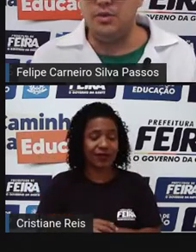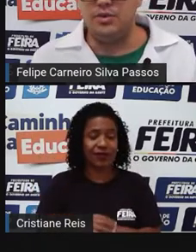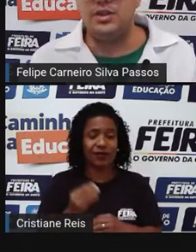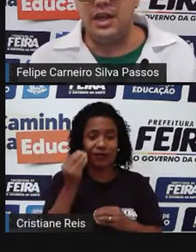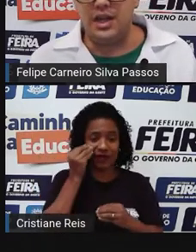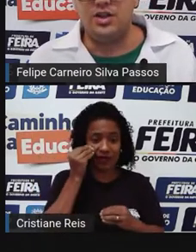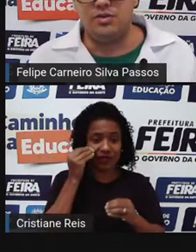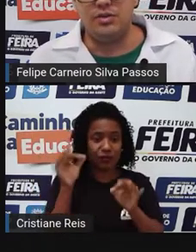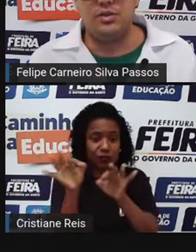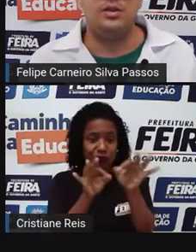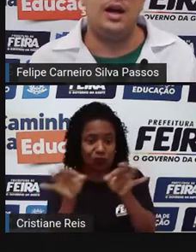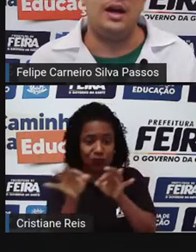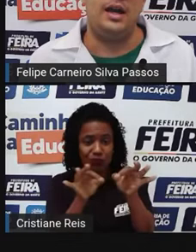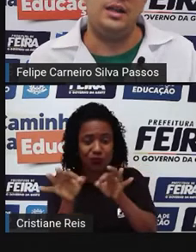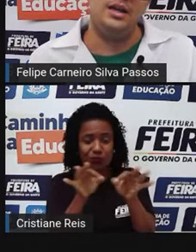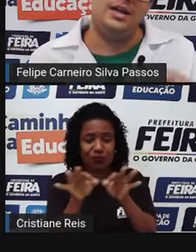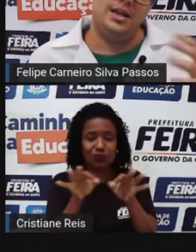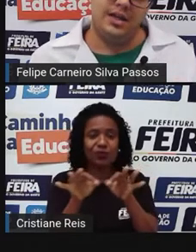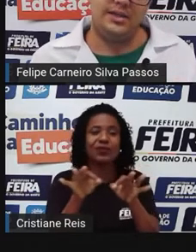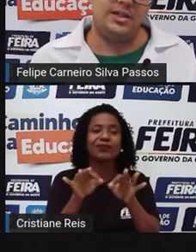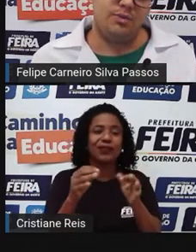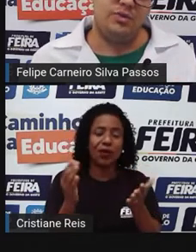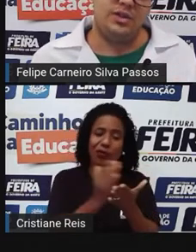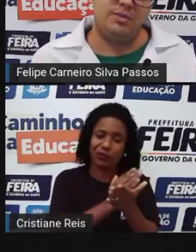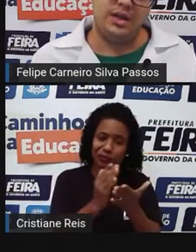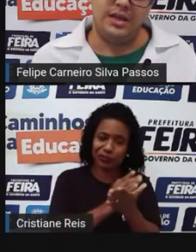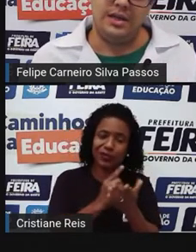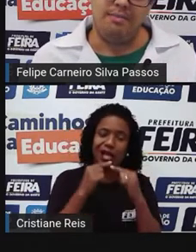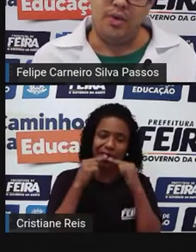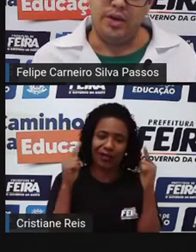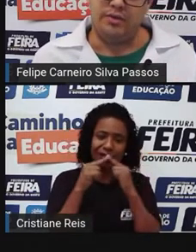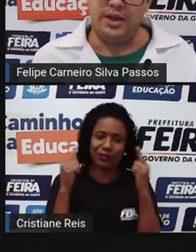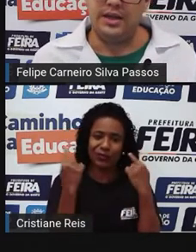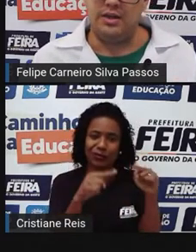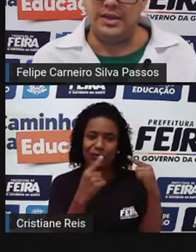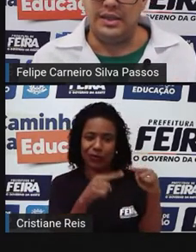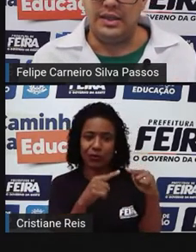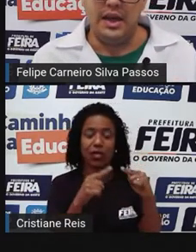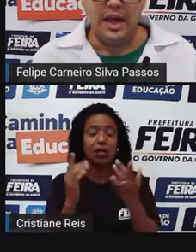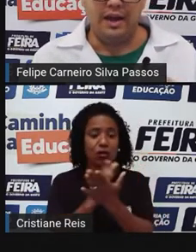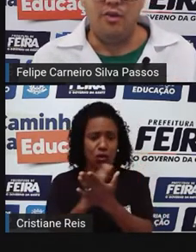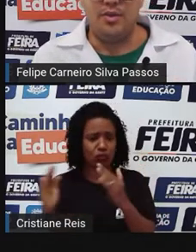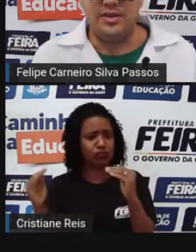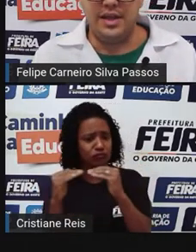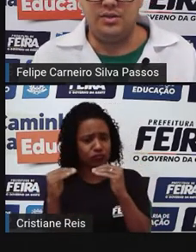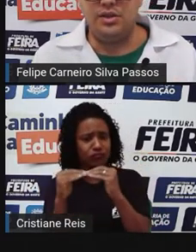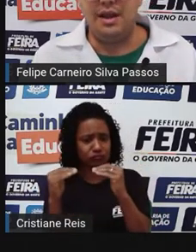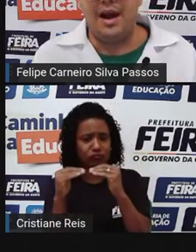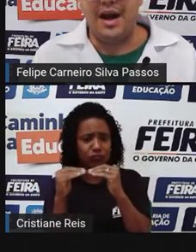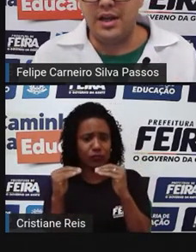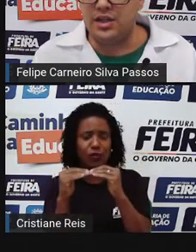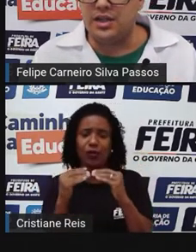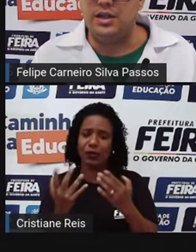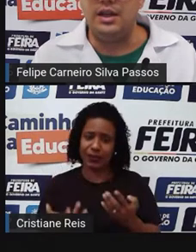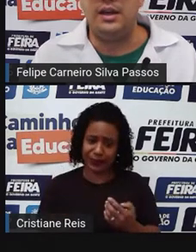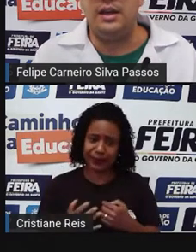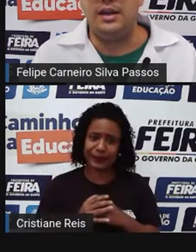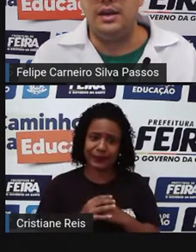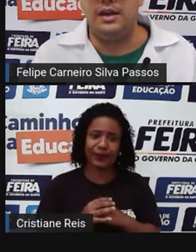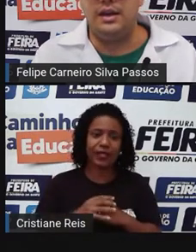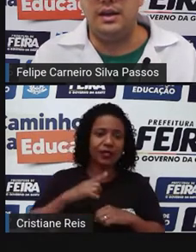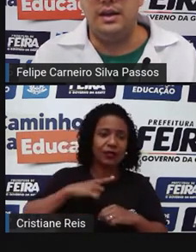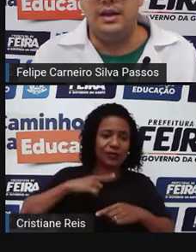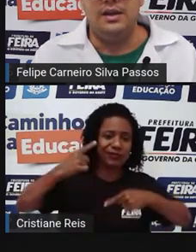Existem muitos críticos a ela e existem muitos também que apoiam, né? Então, assim, ela foi um processo de debate, né?